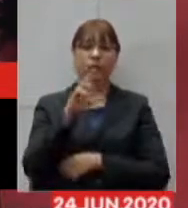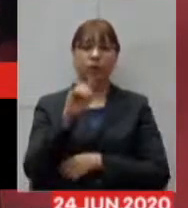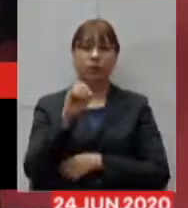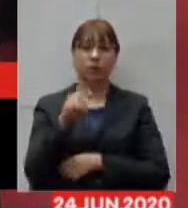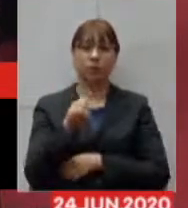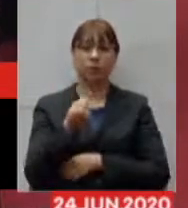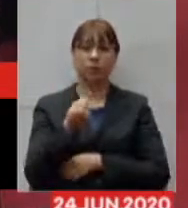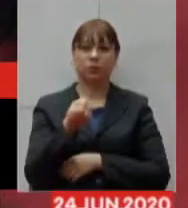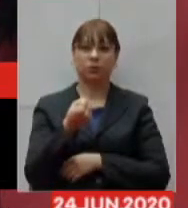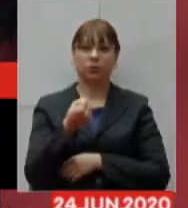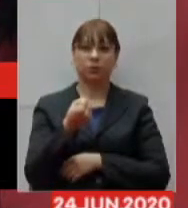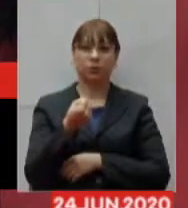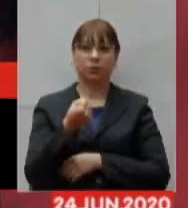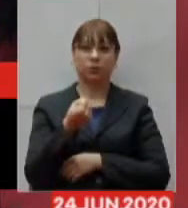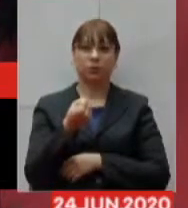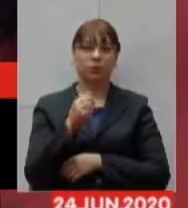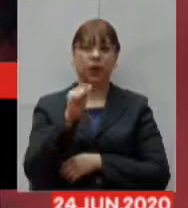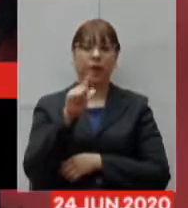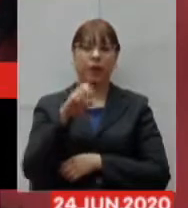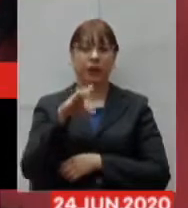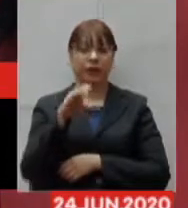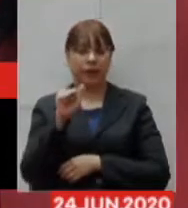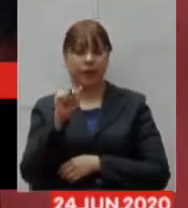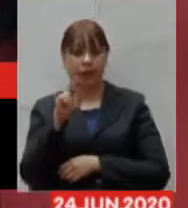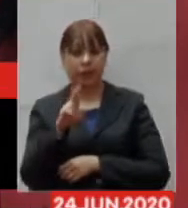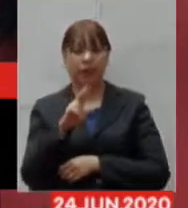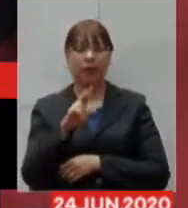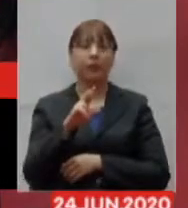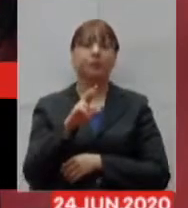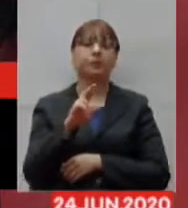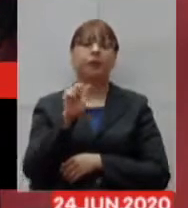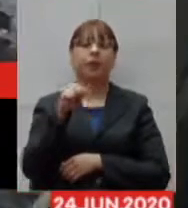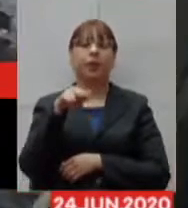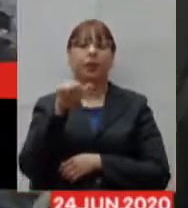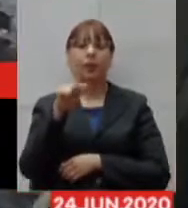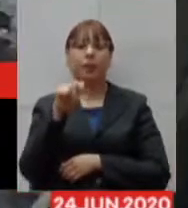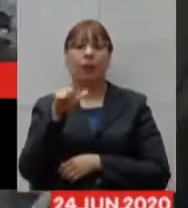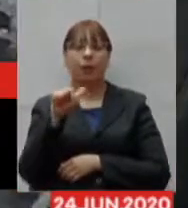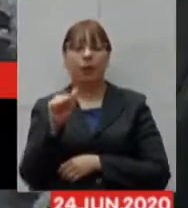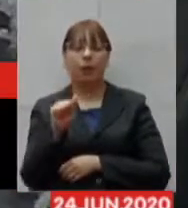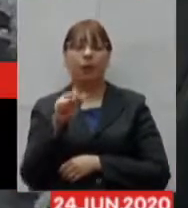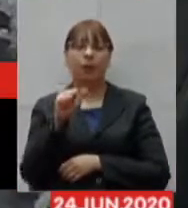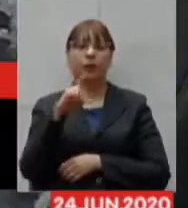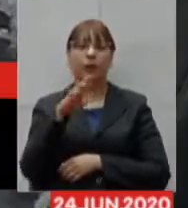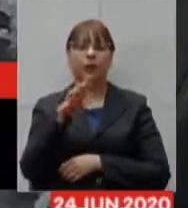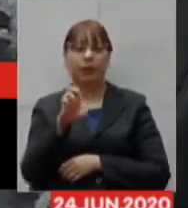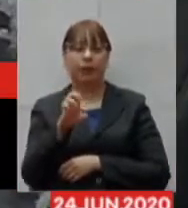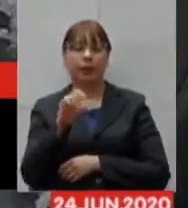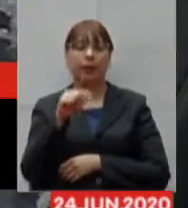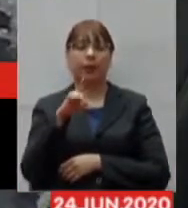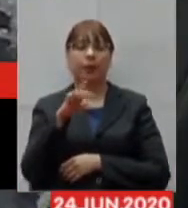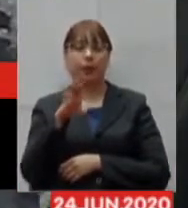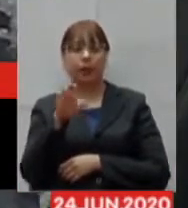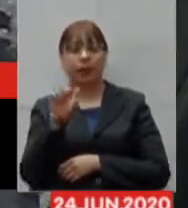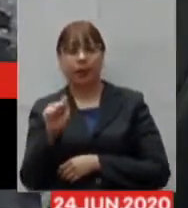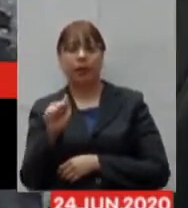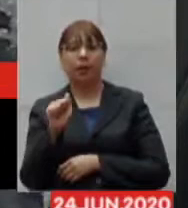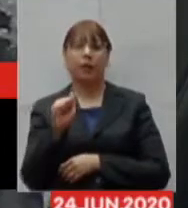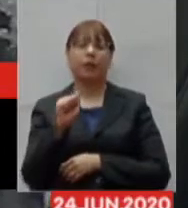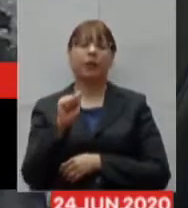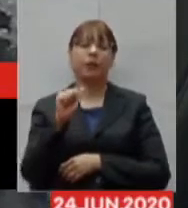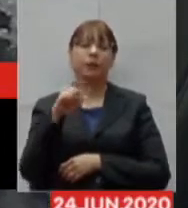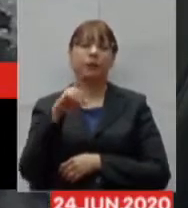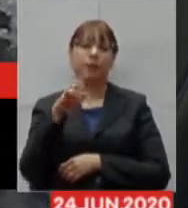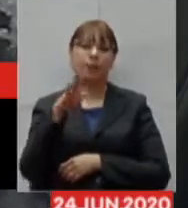remotamente está com Avencar Silveira Júnior, Ana Paula Siqueira, André Quintão, André de Jesus, Arvem Santiago,